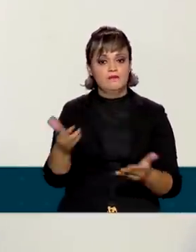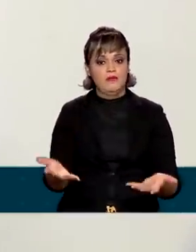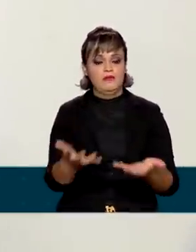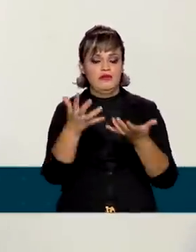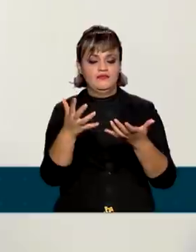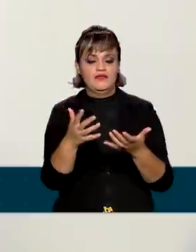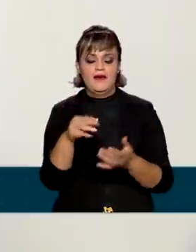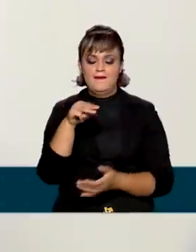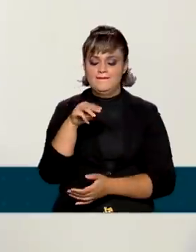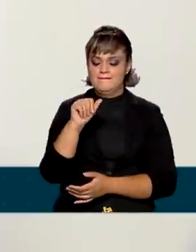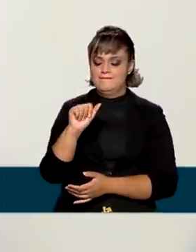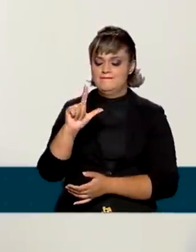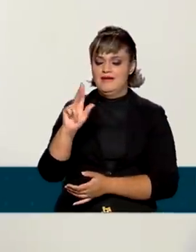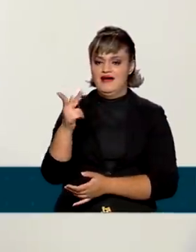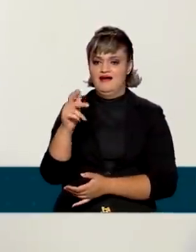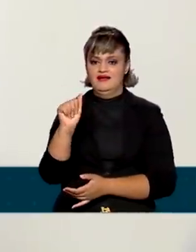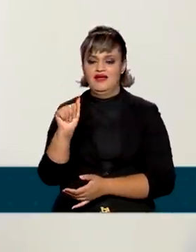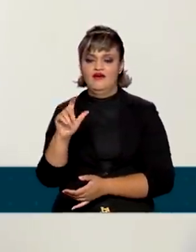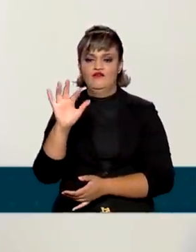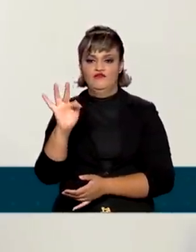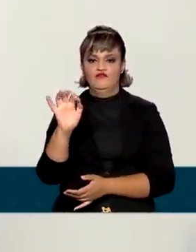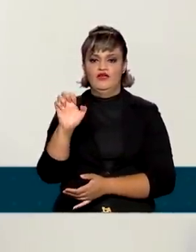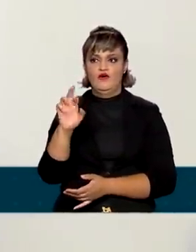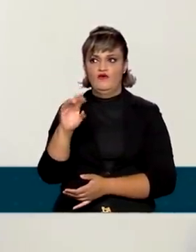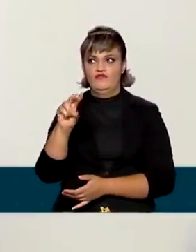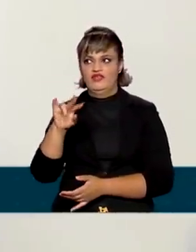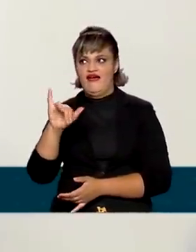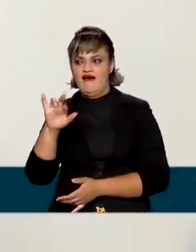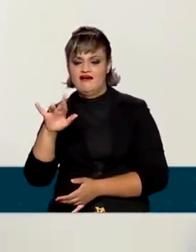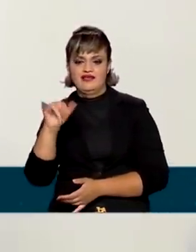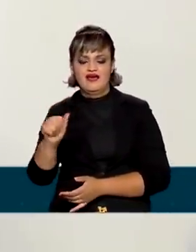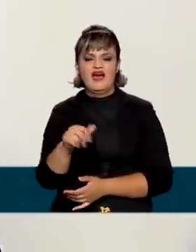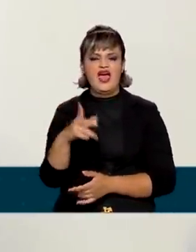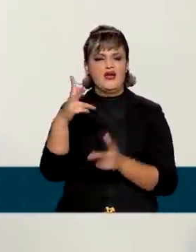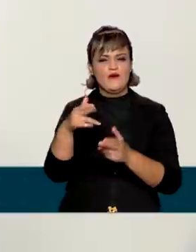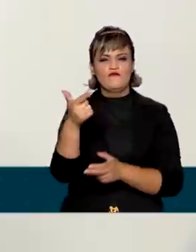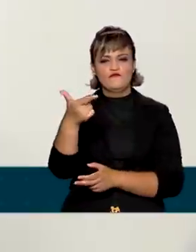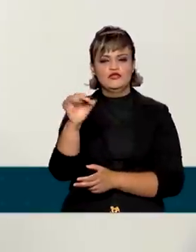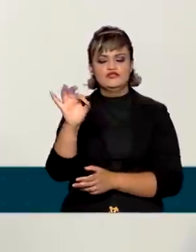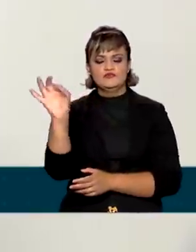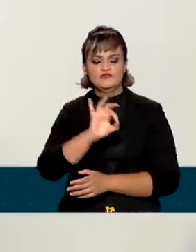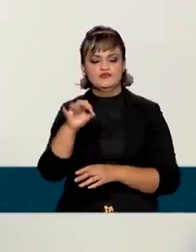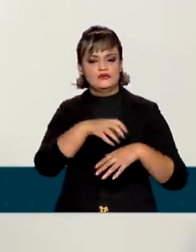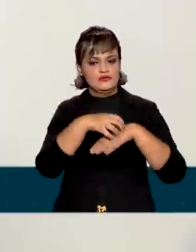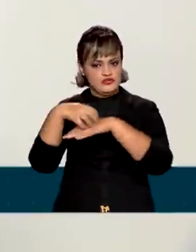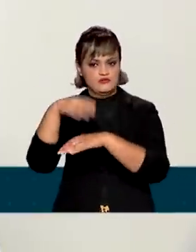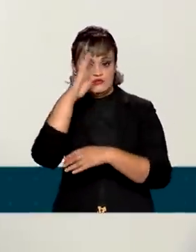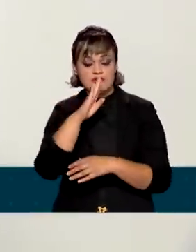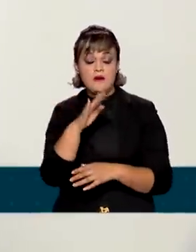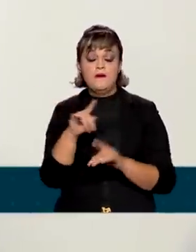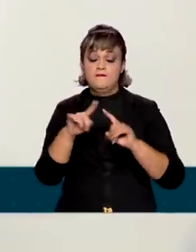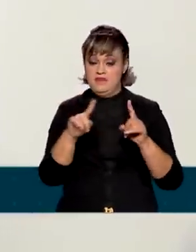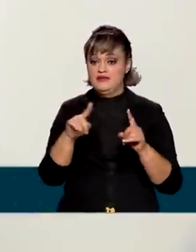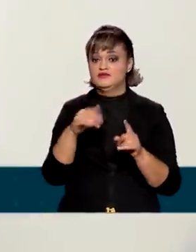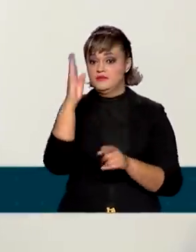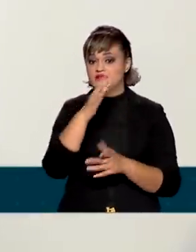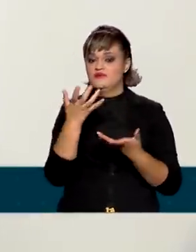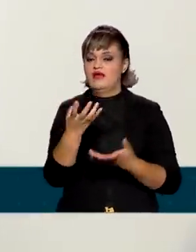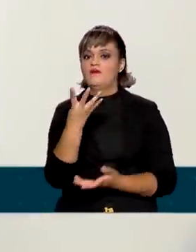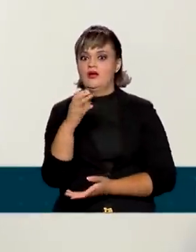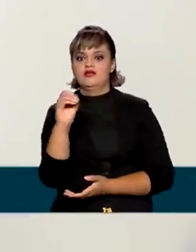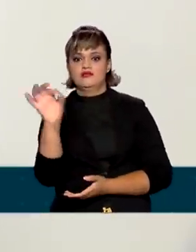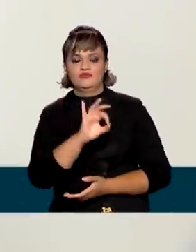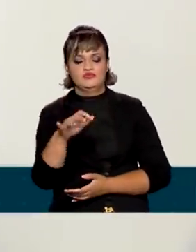Atualmente, a malha ferroviária responde por cerca de 20% do sistema de transporte do Brasil, mas o governo brasileiro está trabalhando para que ela chegue a 40